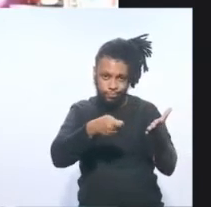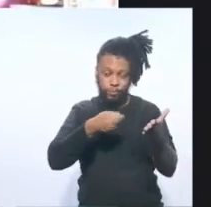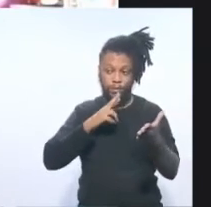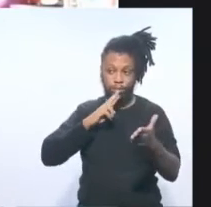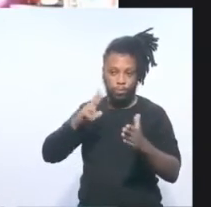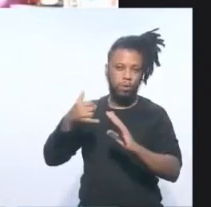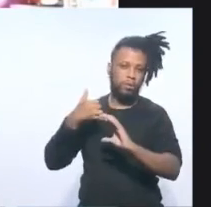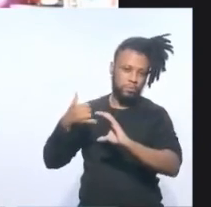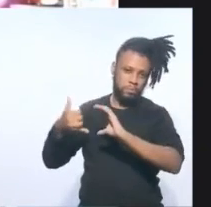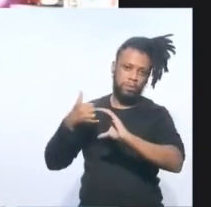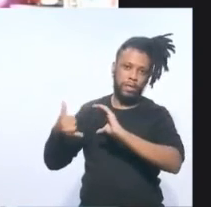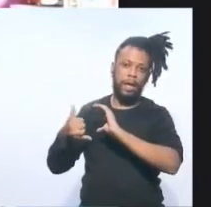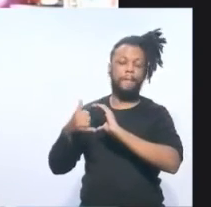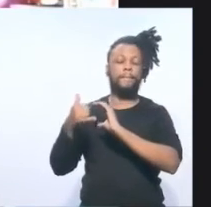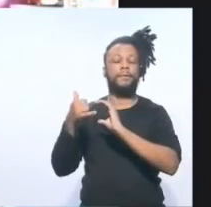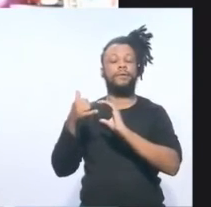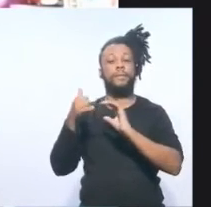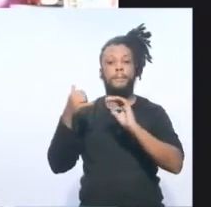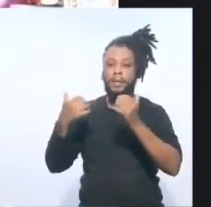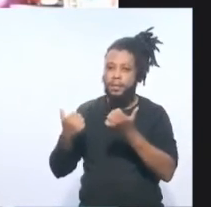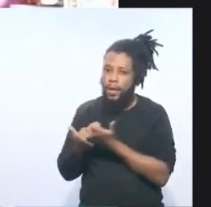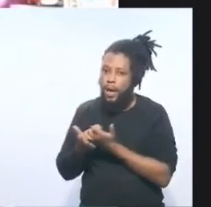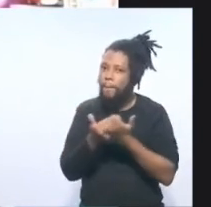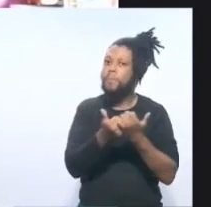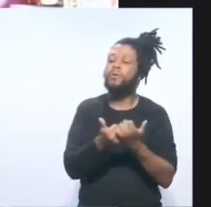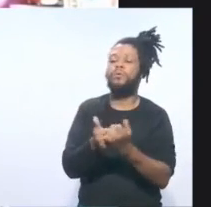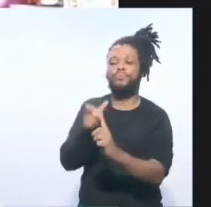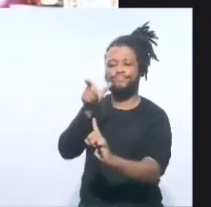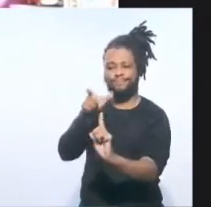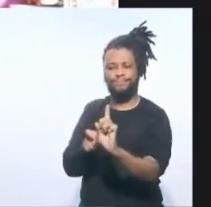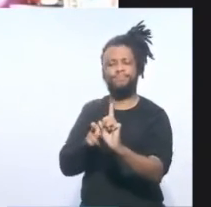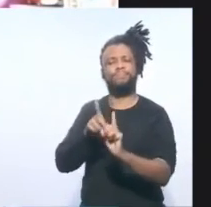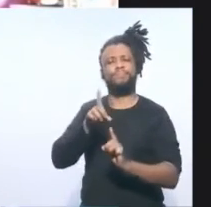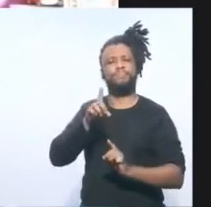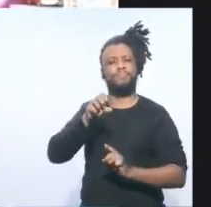zap para essa moção de apoio à dona Mirtes.